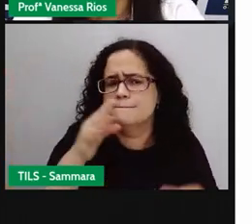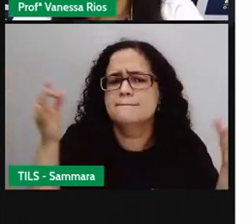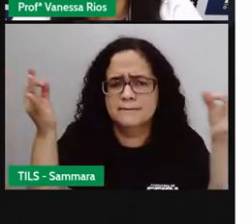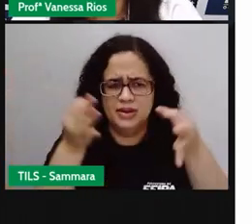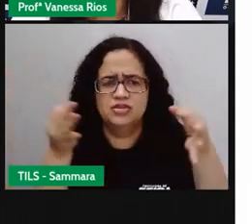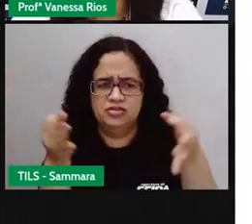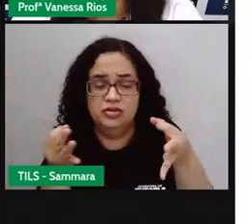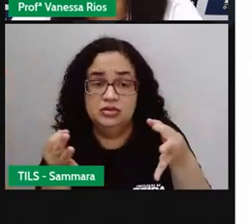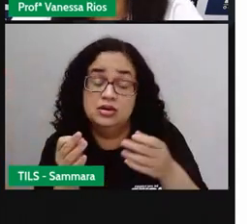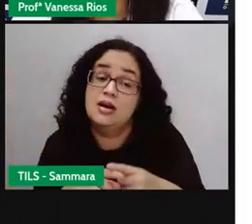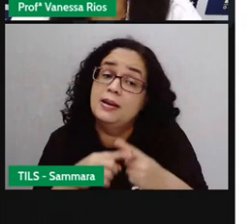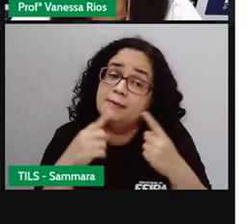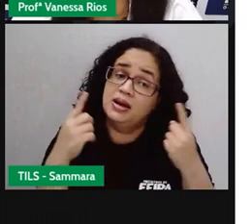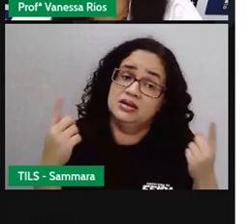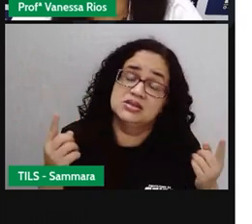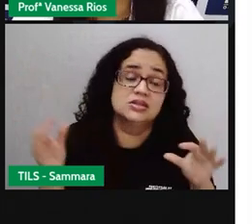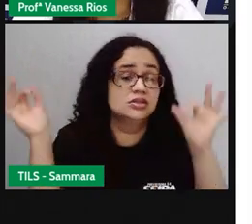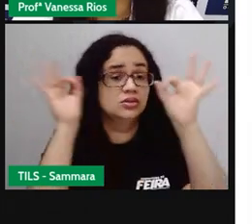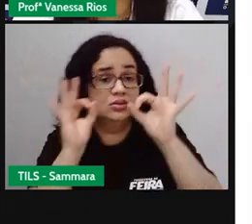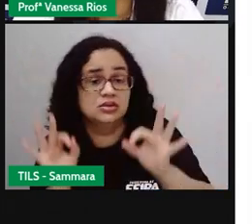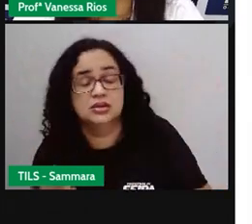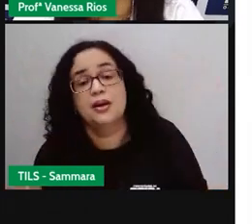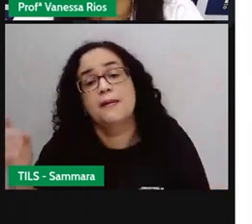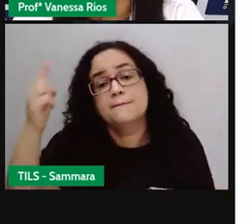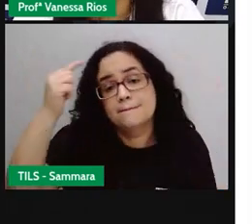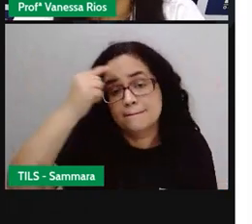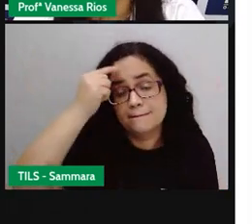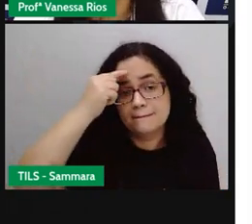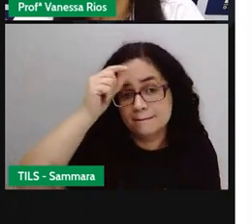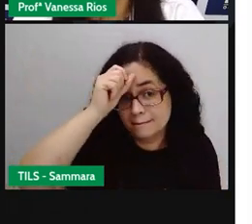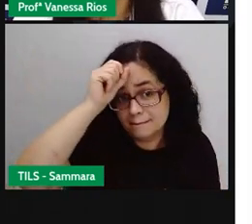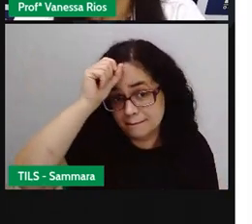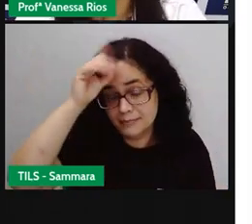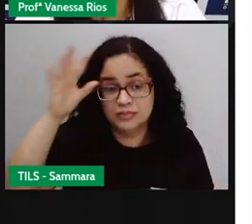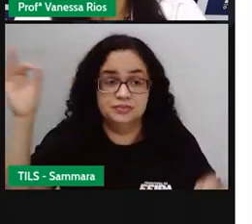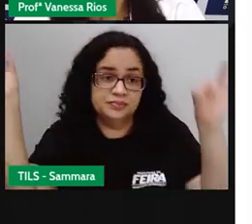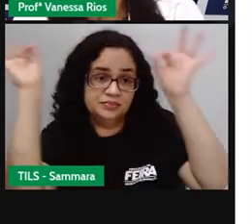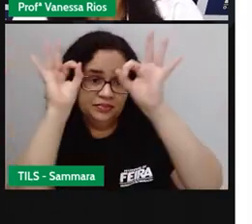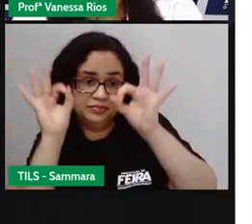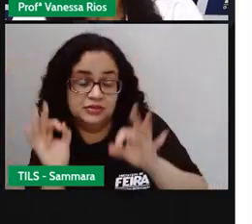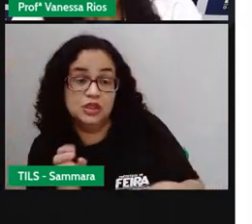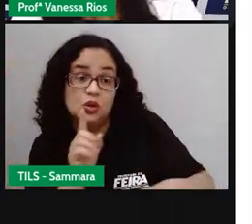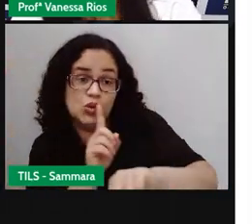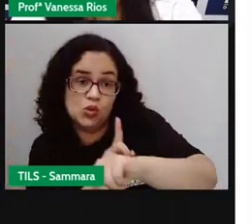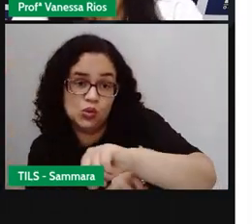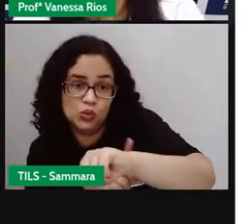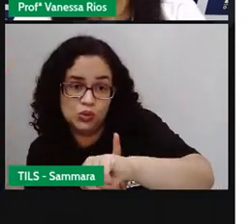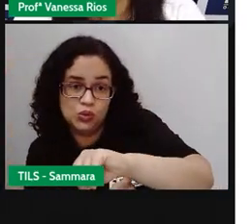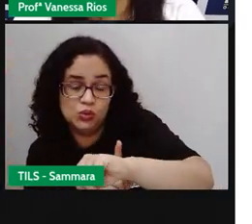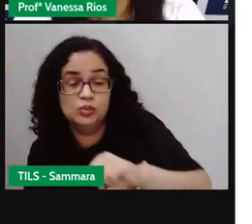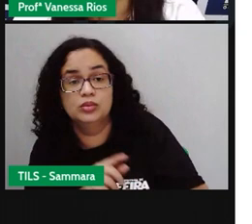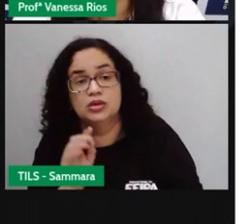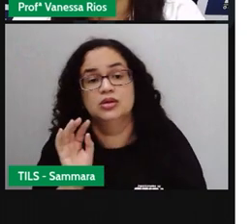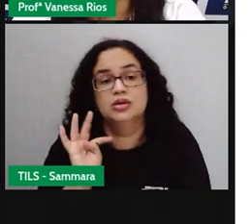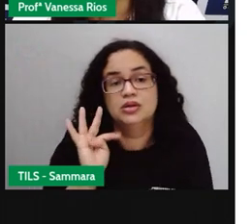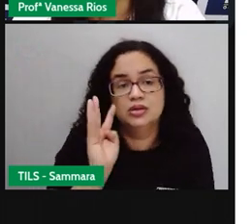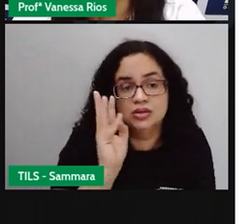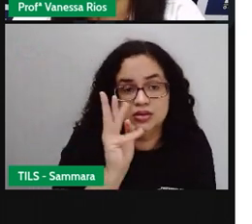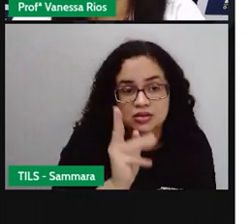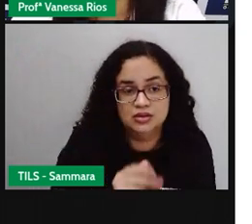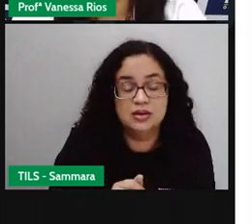muito bom mas pra quem não faz pode pensar aí nessa ideia de organizar e determinar horários pra tudo